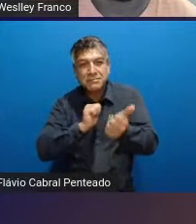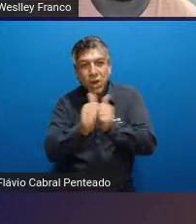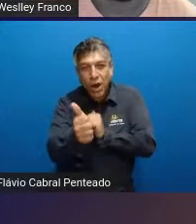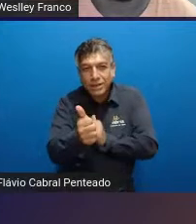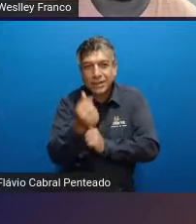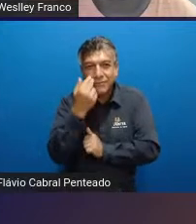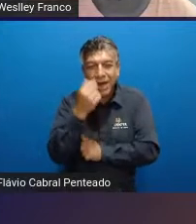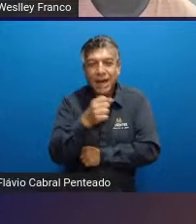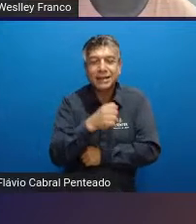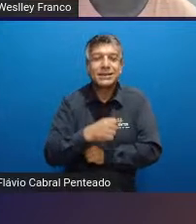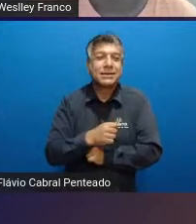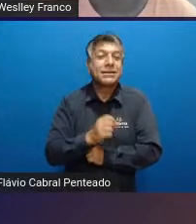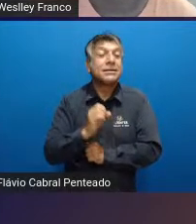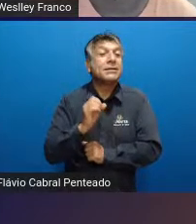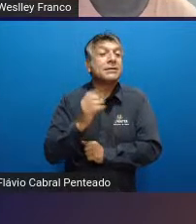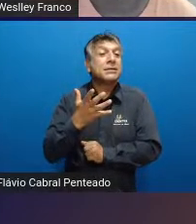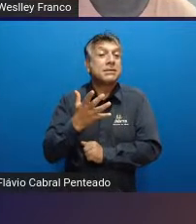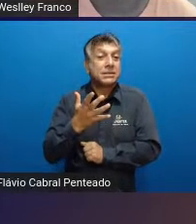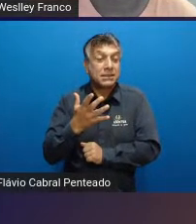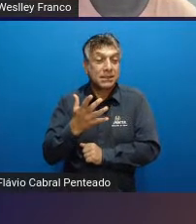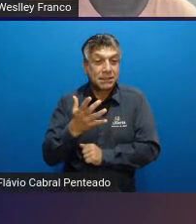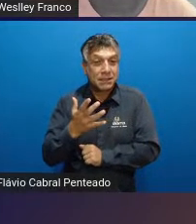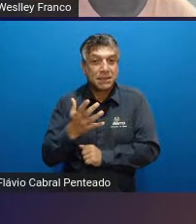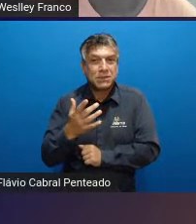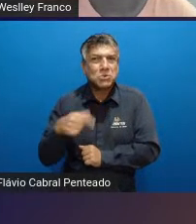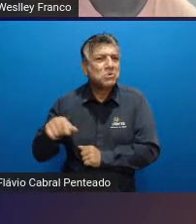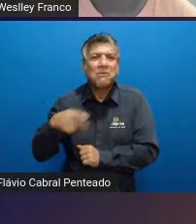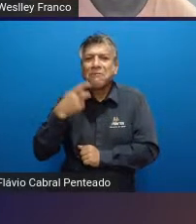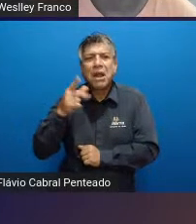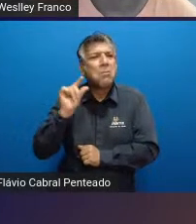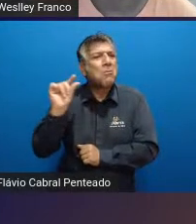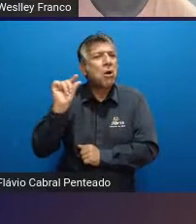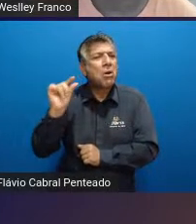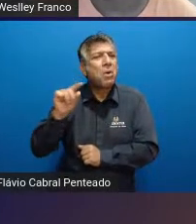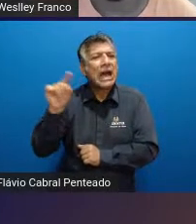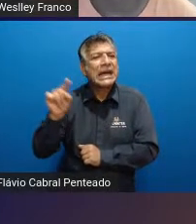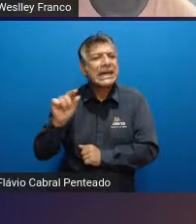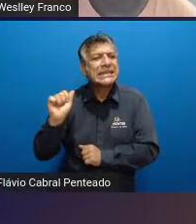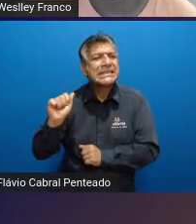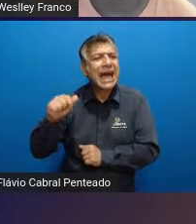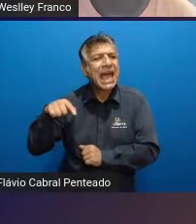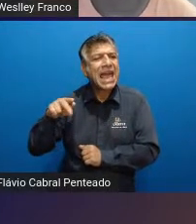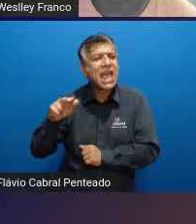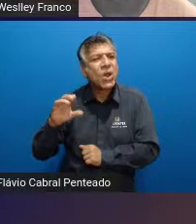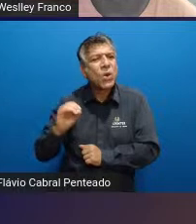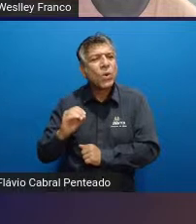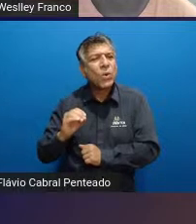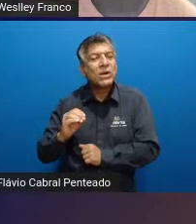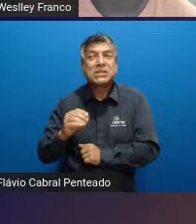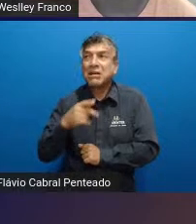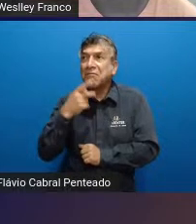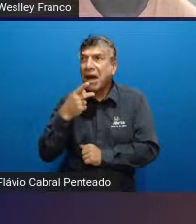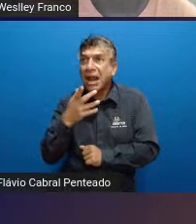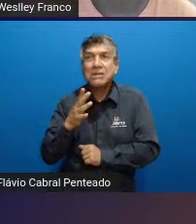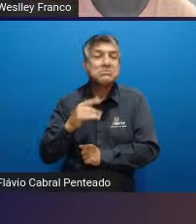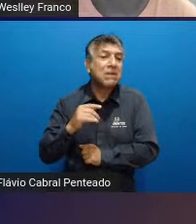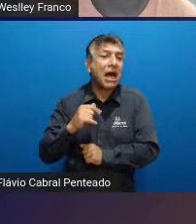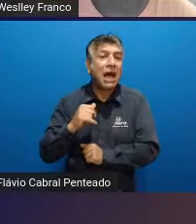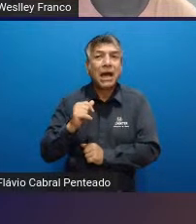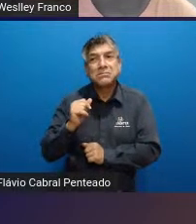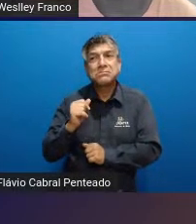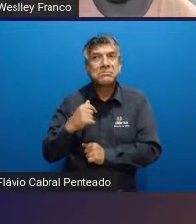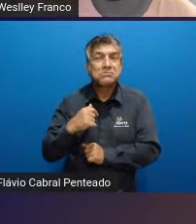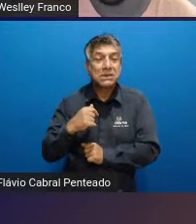né não é uma posição que é tão comentado pela mídia a mídia ela só comenta ali as posições